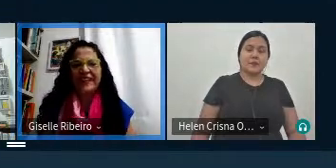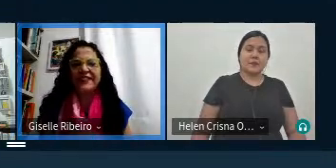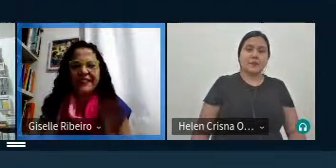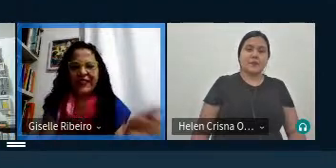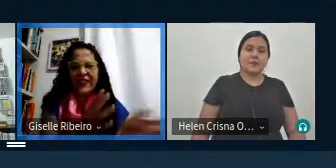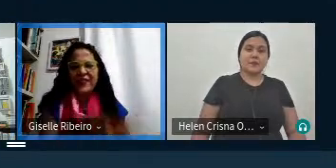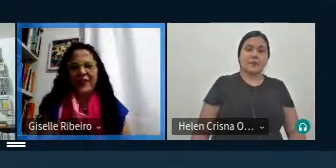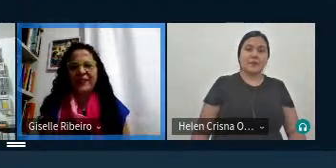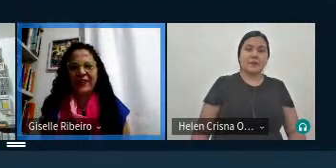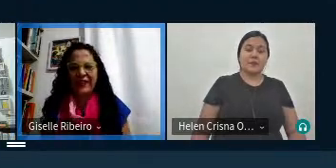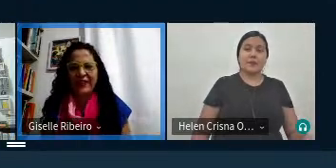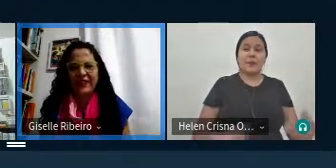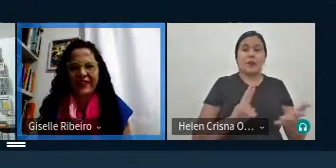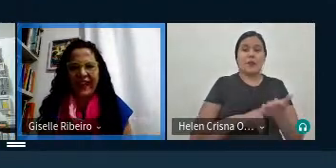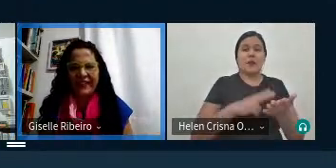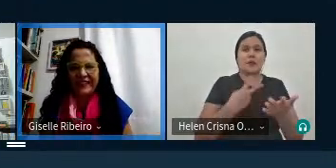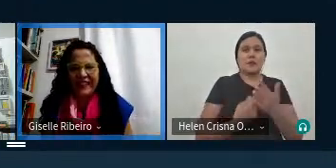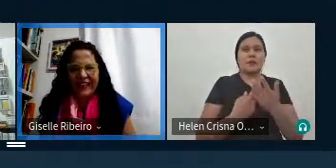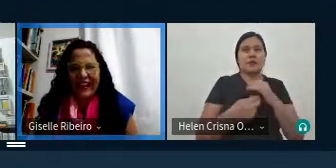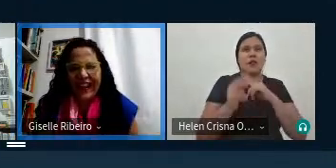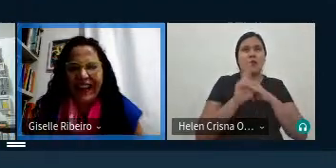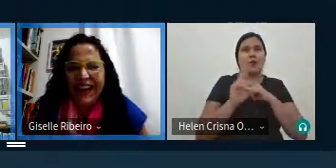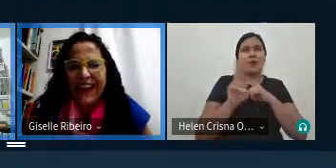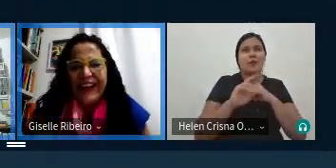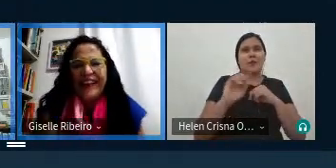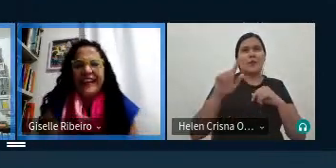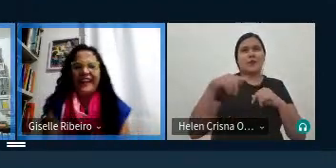eu traduzi teu nome pra outro lado